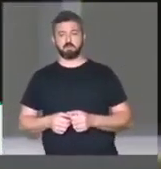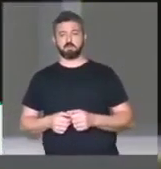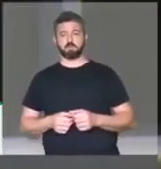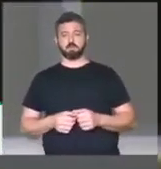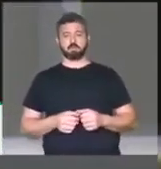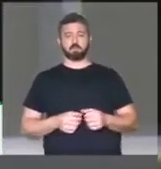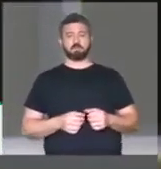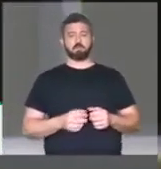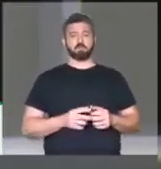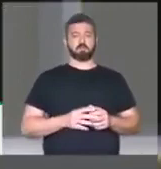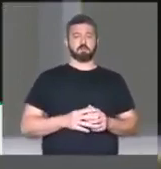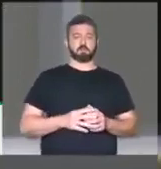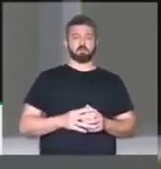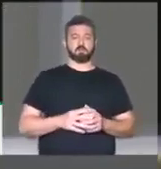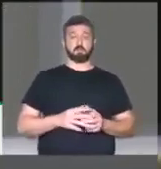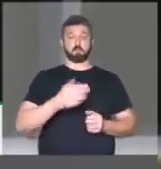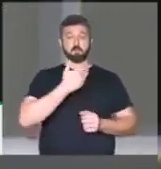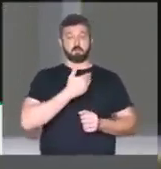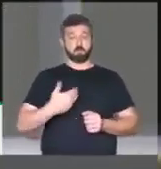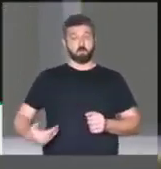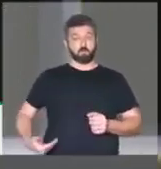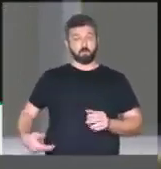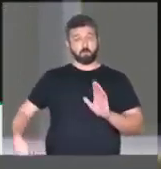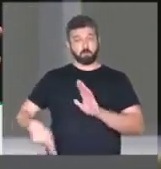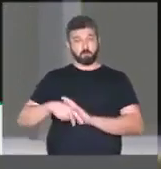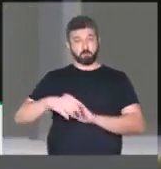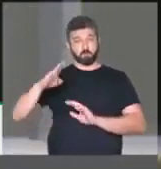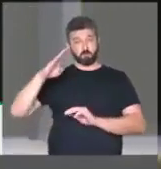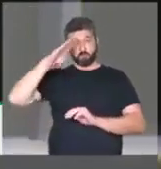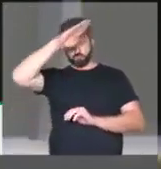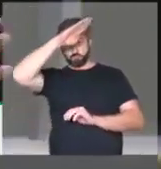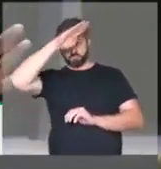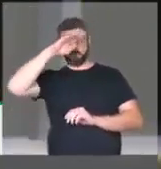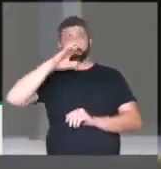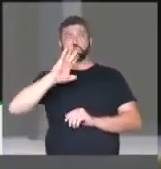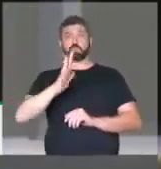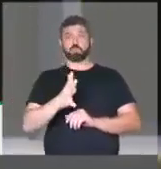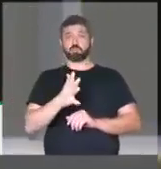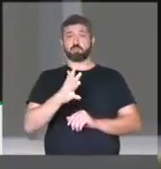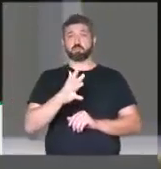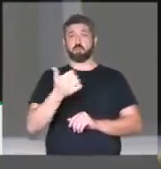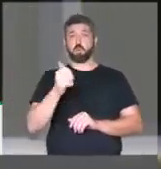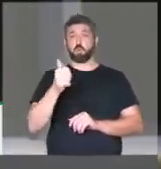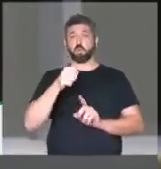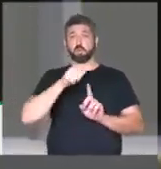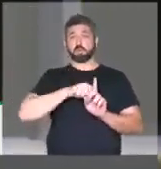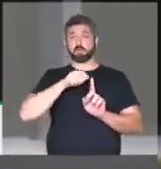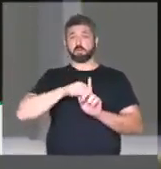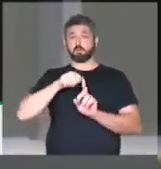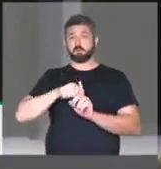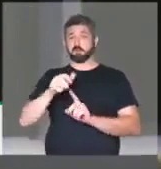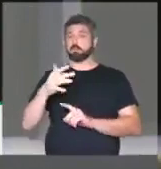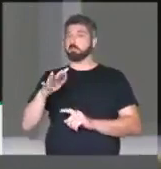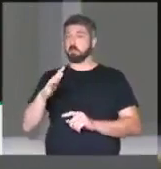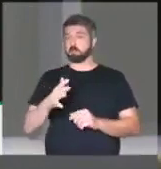O governo Bolsonaro completa praticamente 11 meses